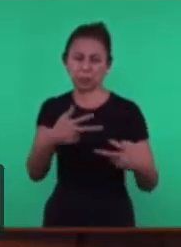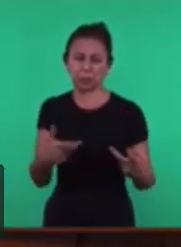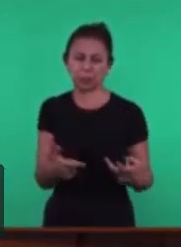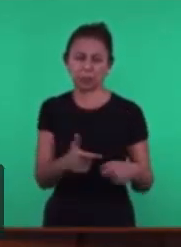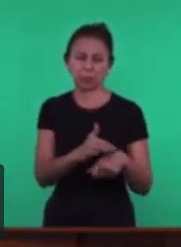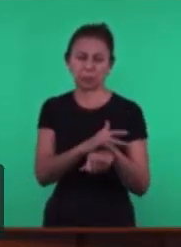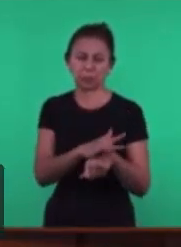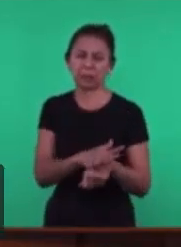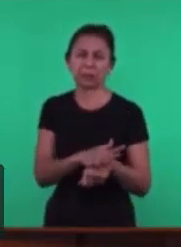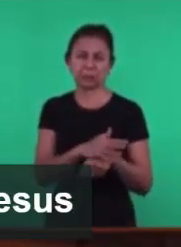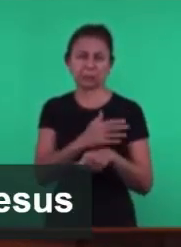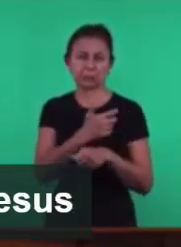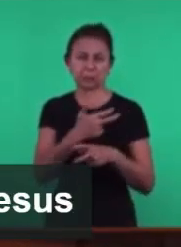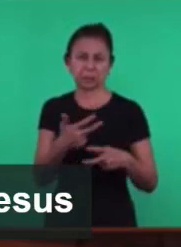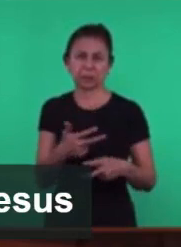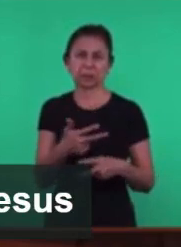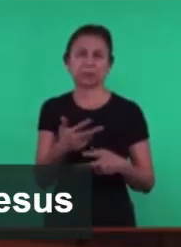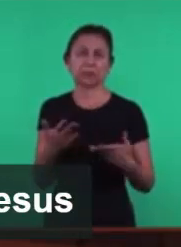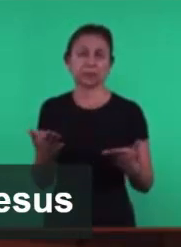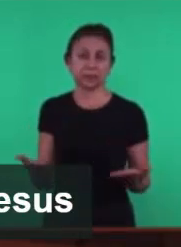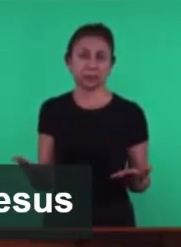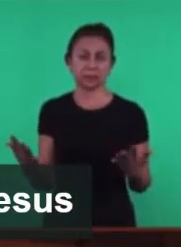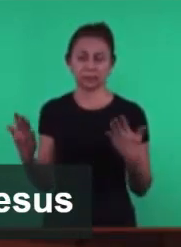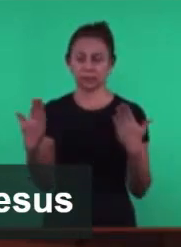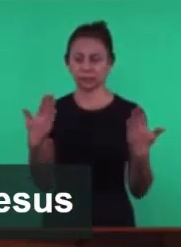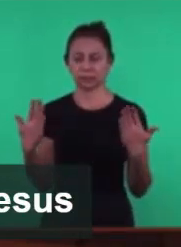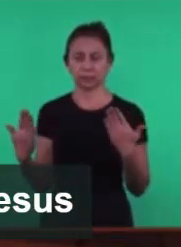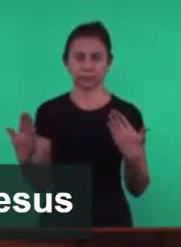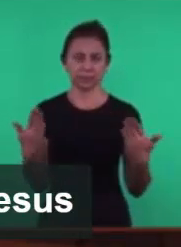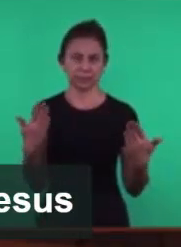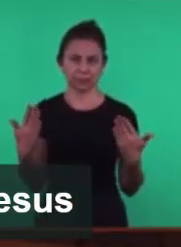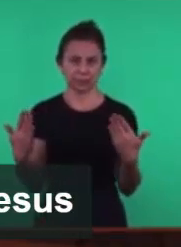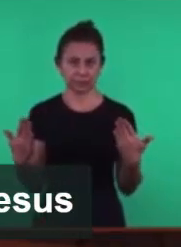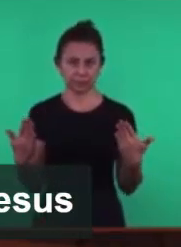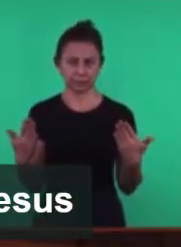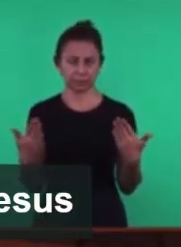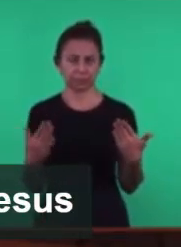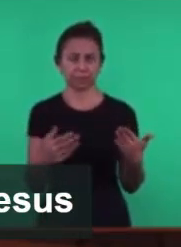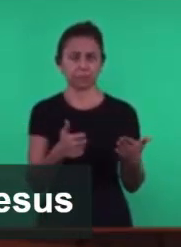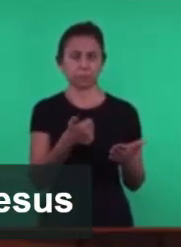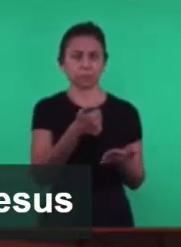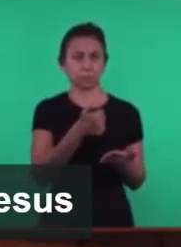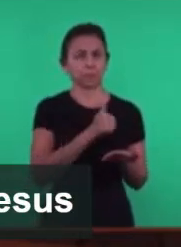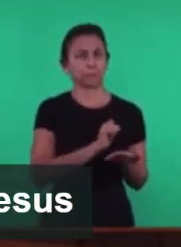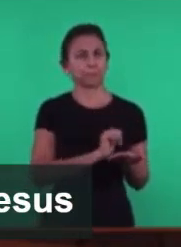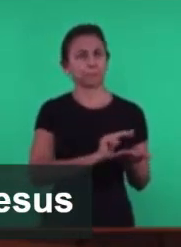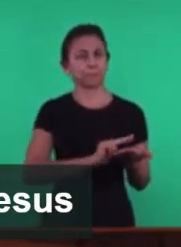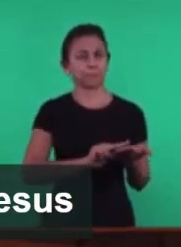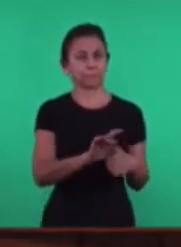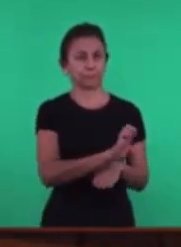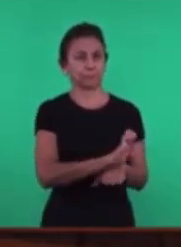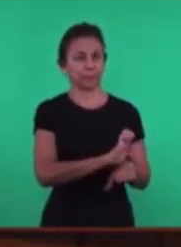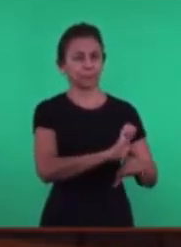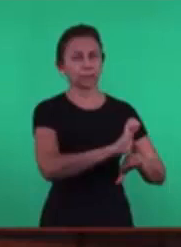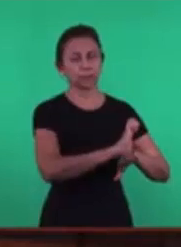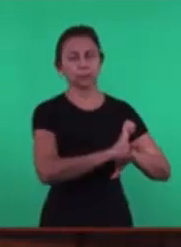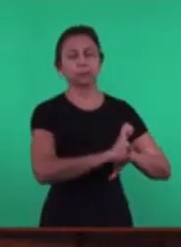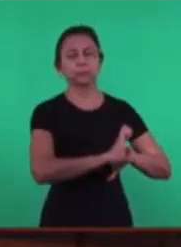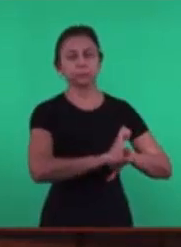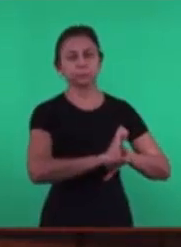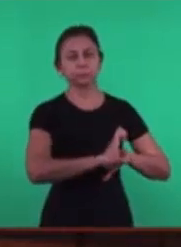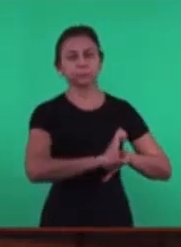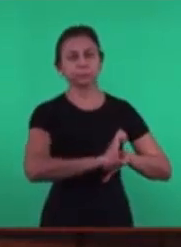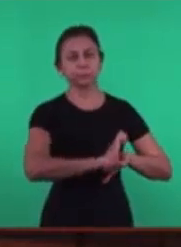Aí está A relação Da primeira Carta Que é a igreja De Éfeso Com